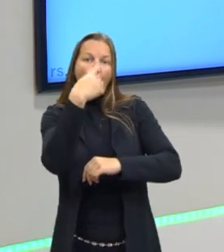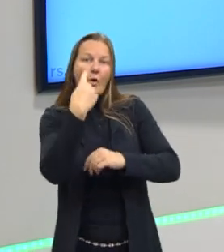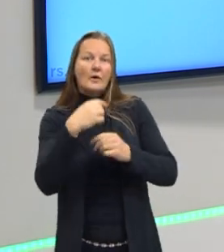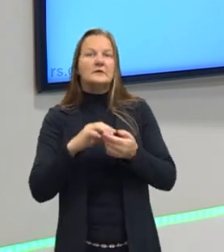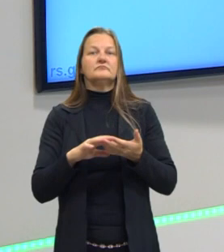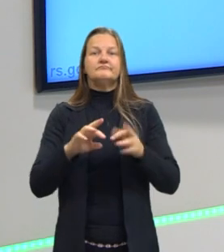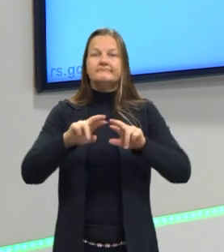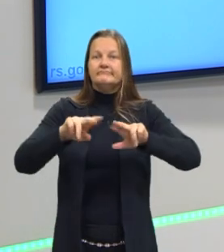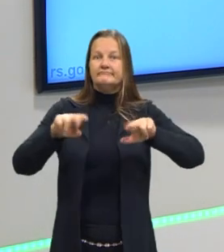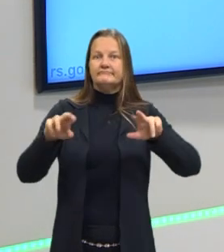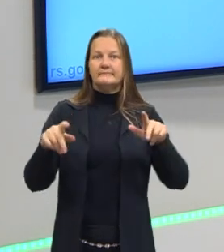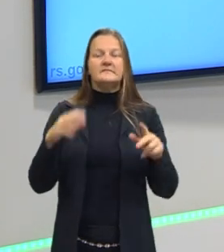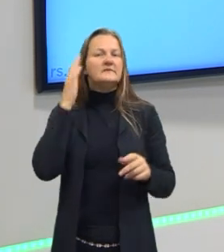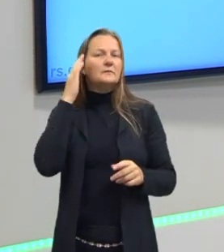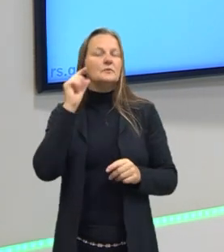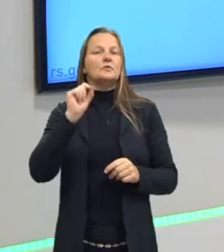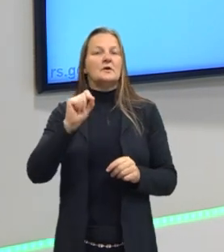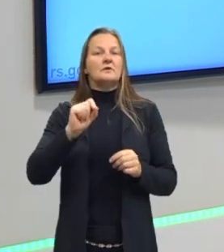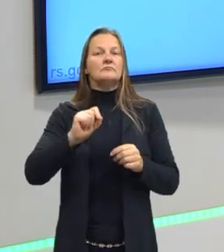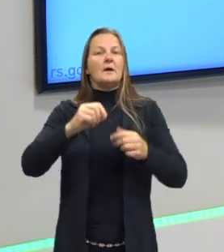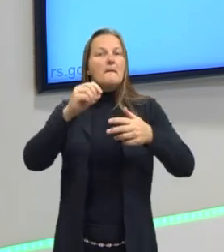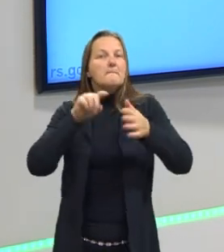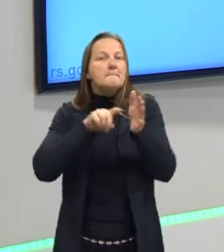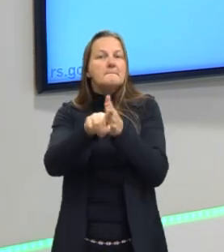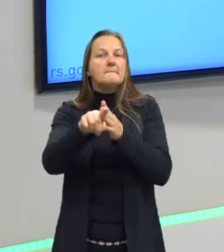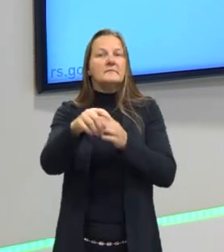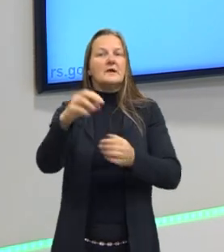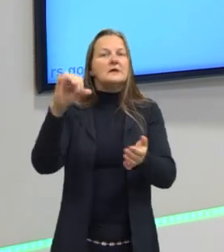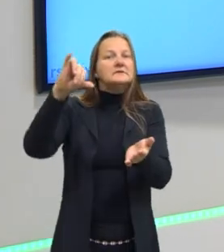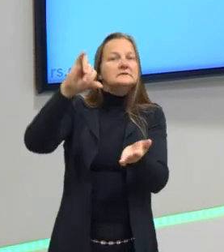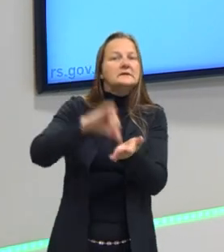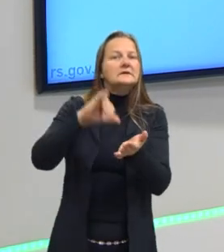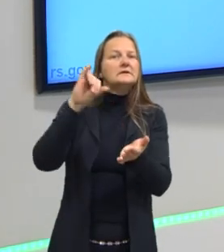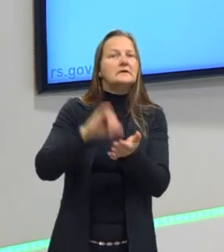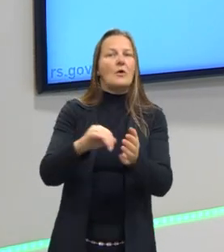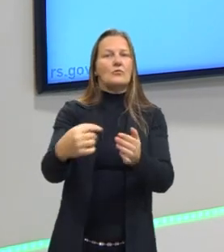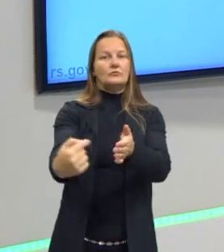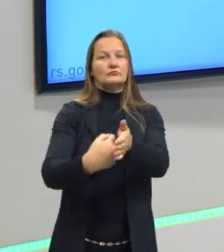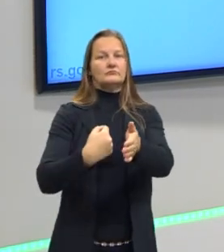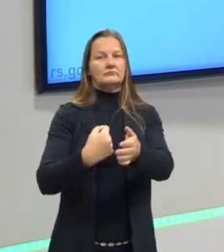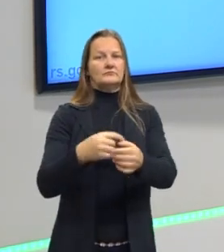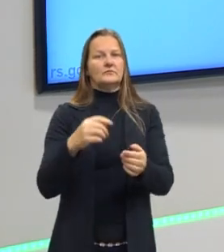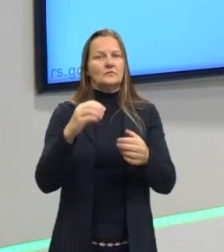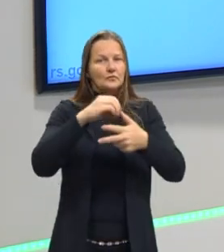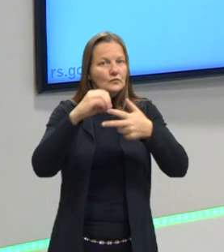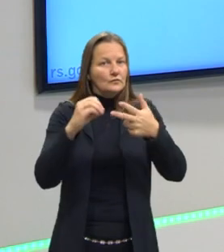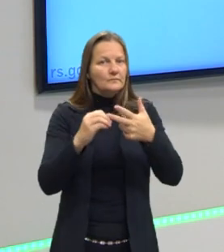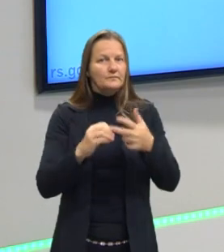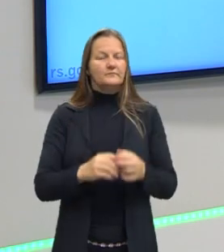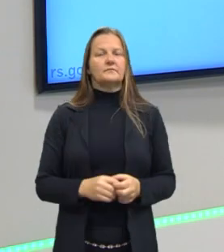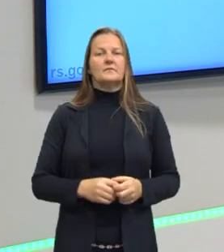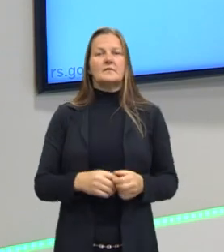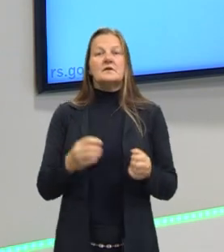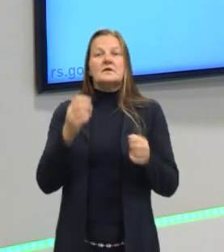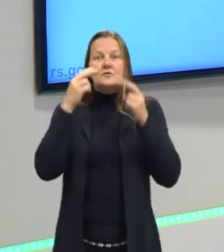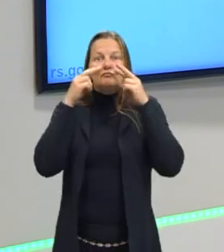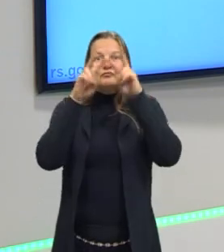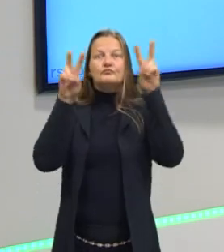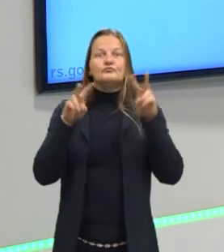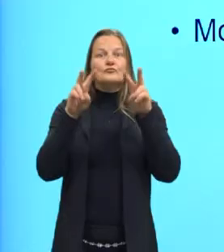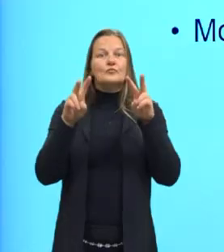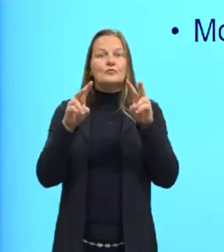também sabendo o que vai ser a pergunta central da questão. Visto as variáveis, eu consigo fazer